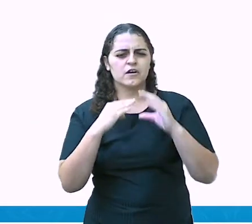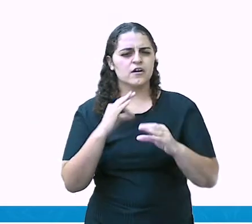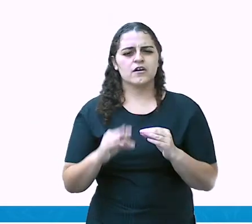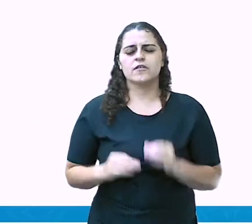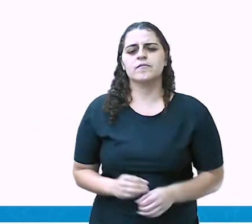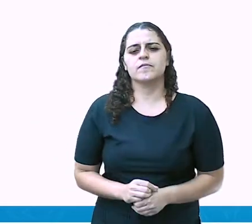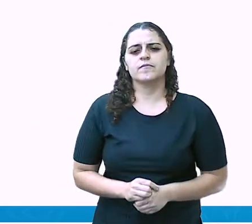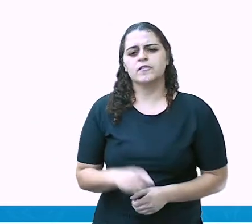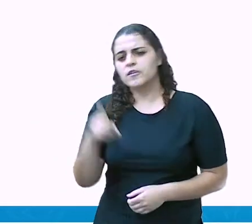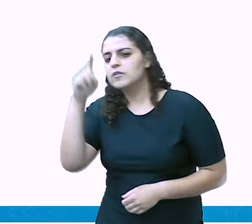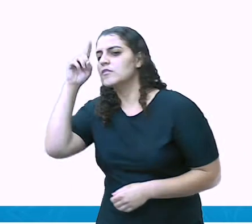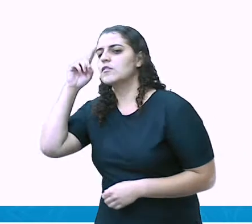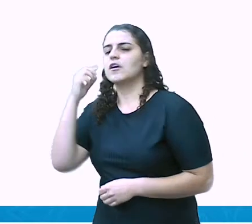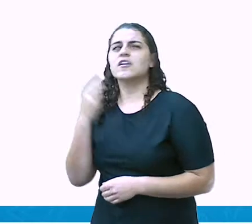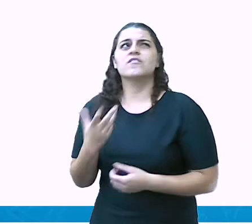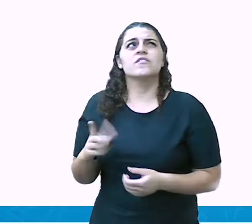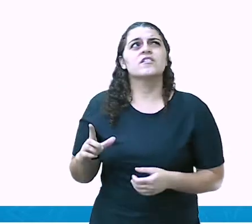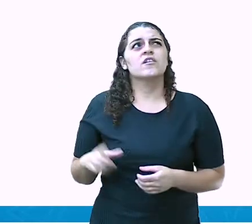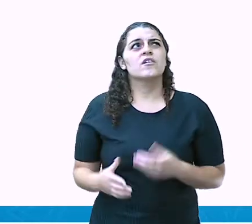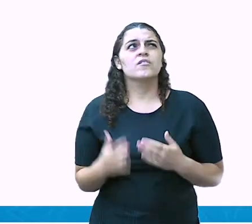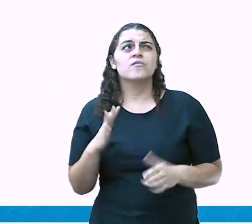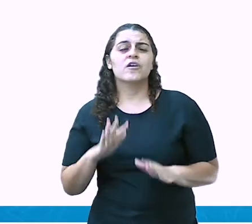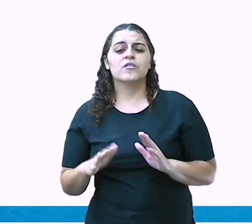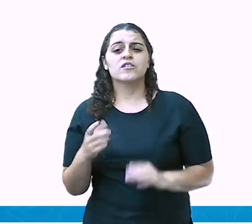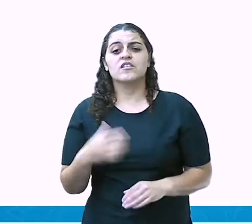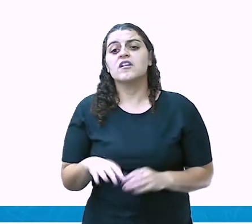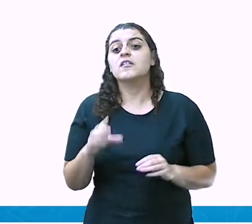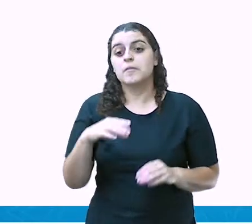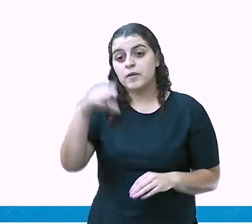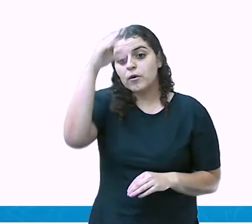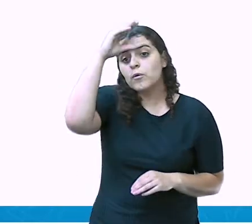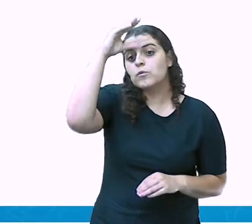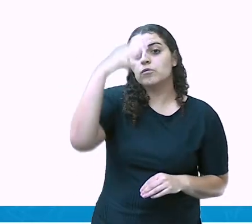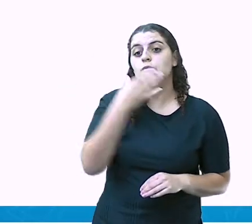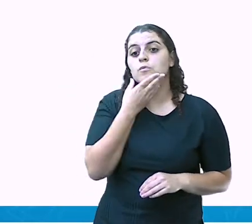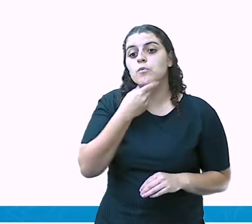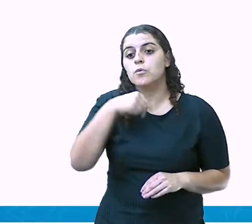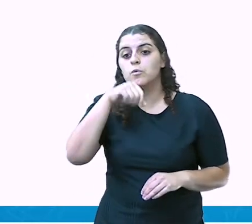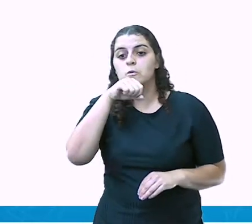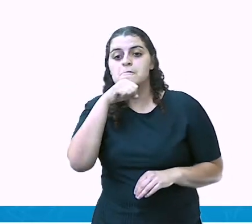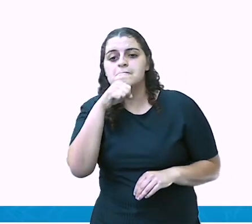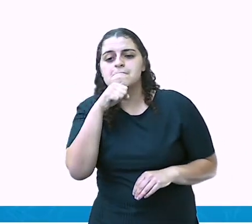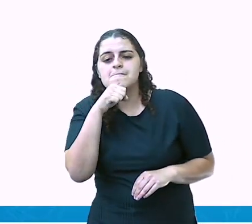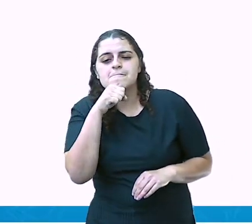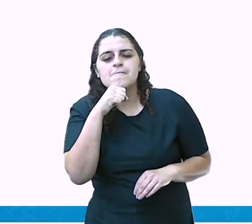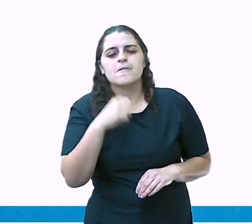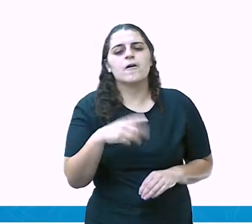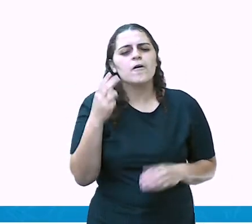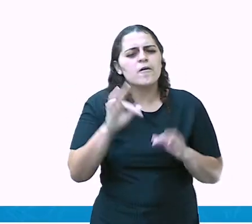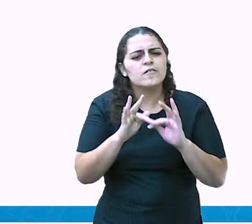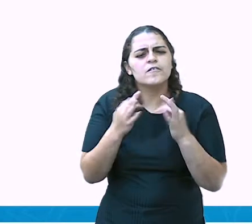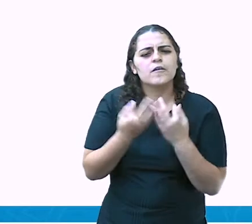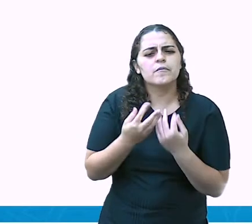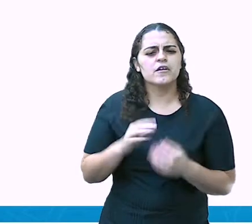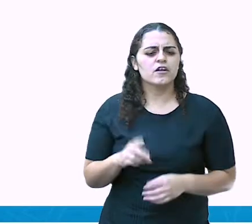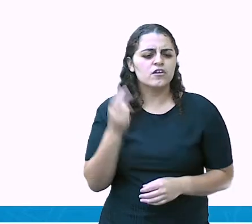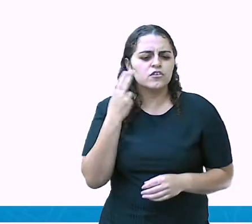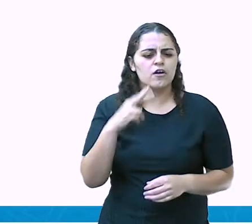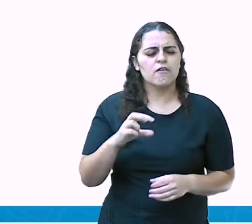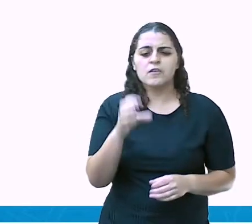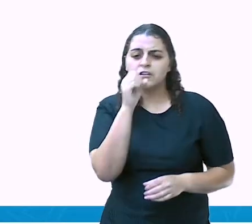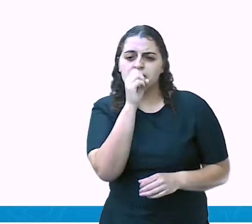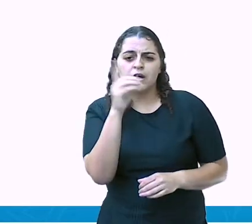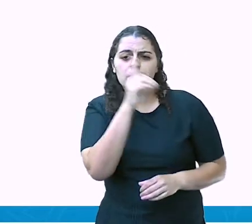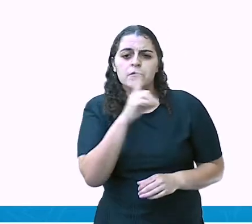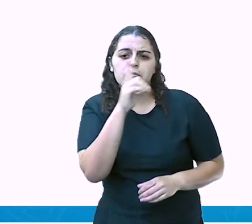todos os dias. Às vezes acontece até com um tio, uma avó, alguém da família que vê final de semana,